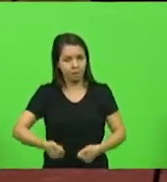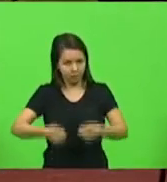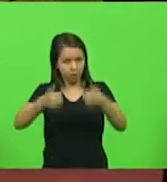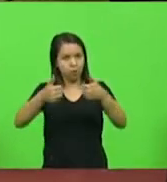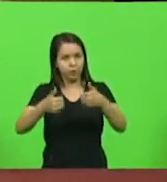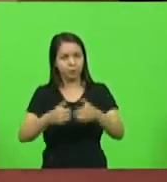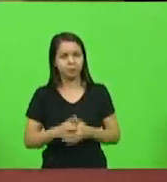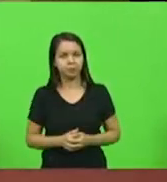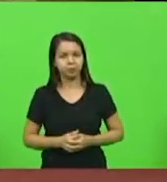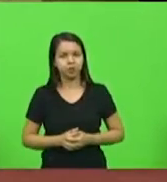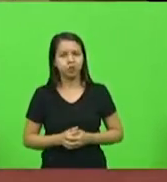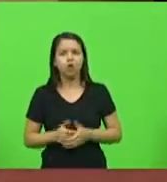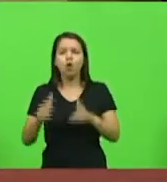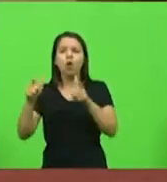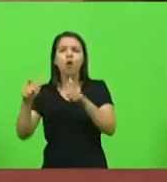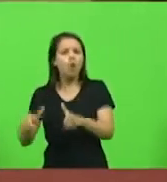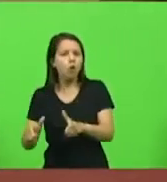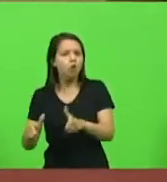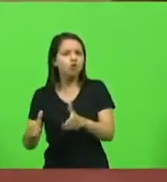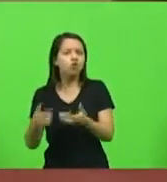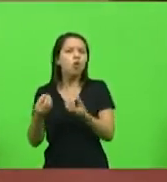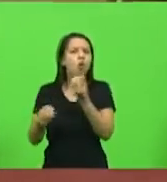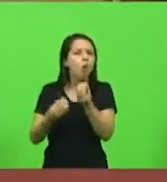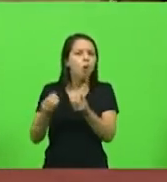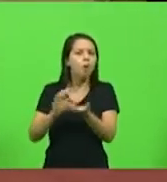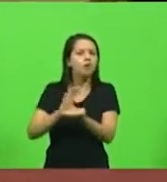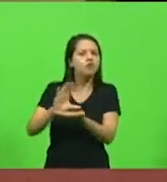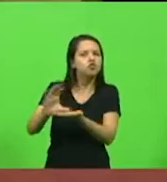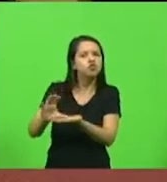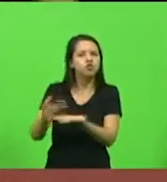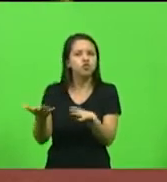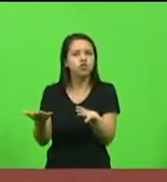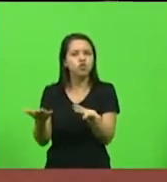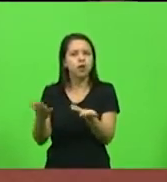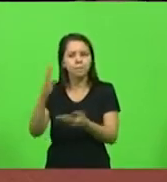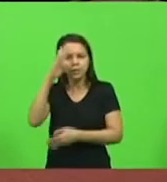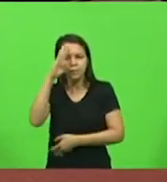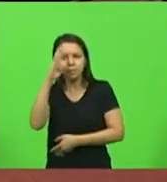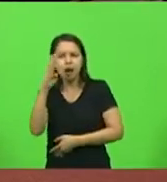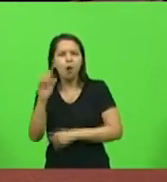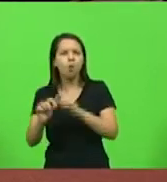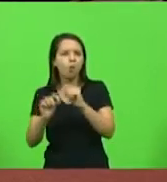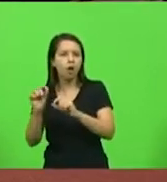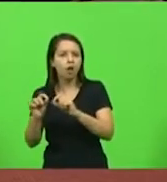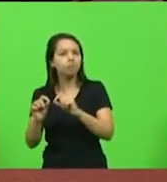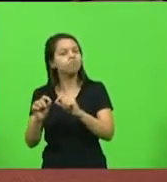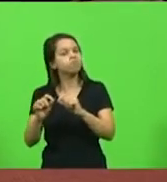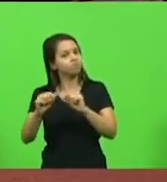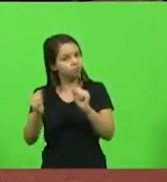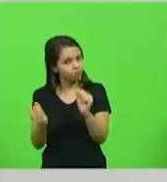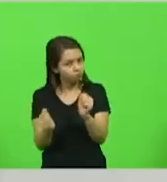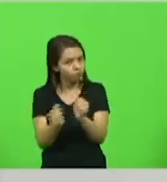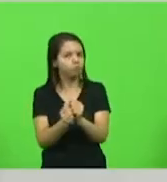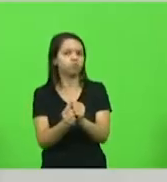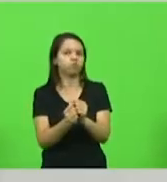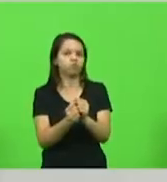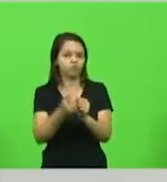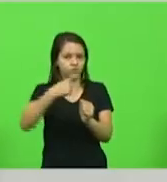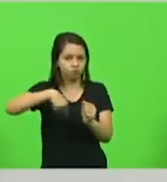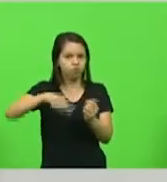como vamos investir, o que iremos priorizar, isto iremos definir juntos, com diálogo,